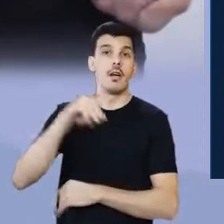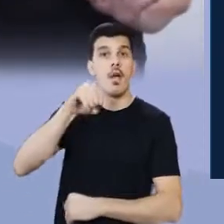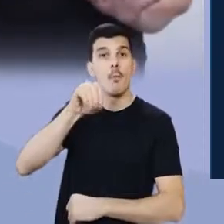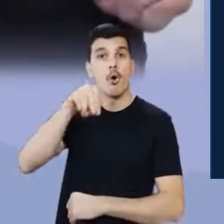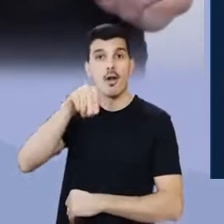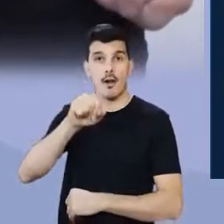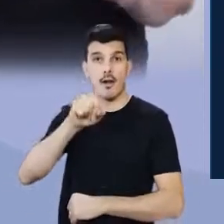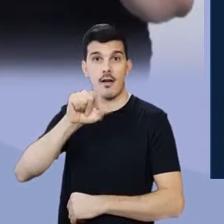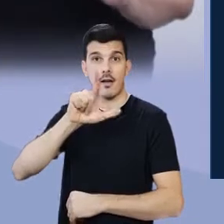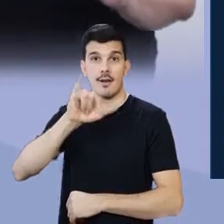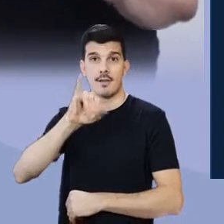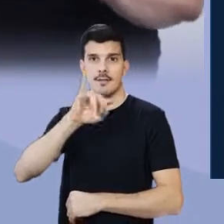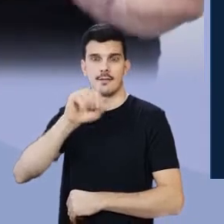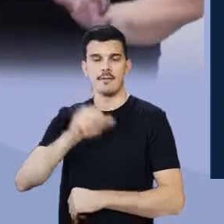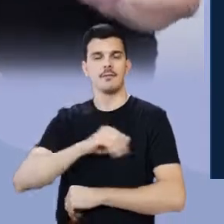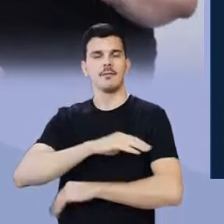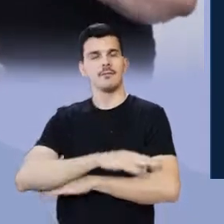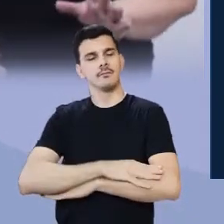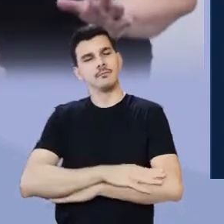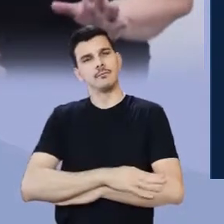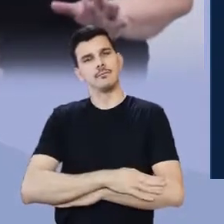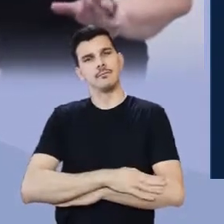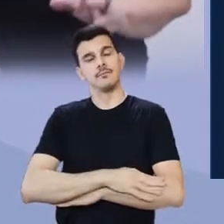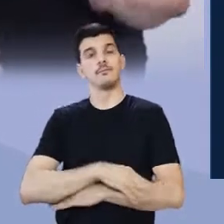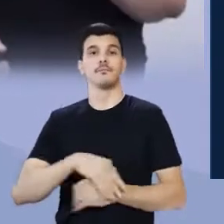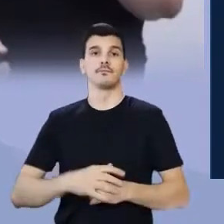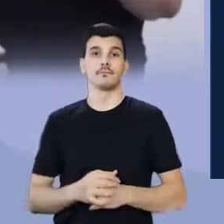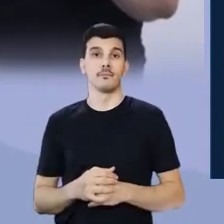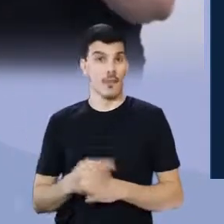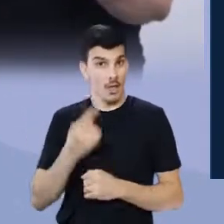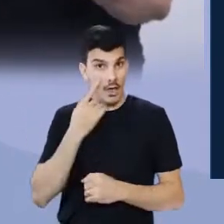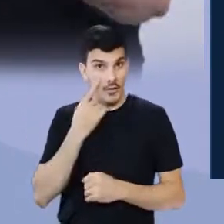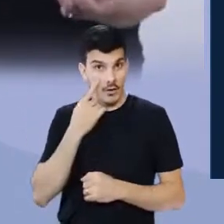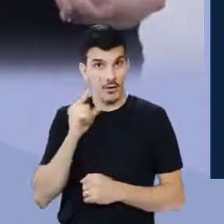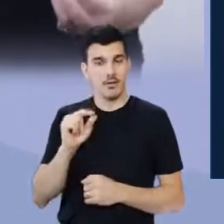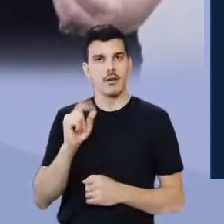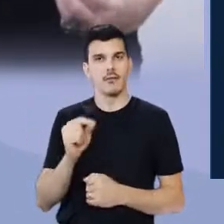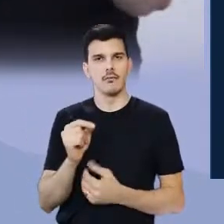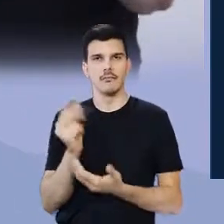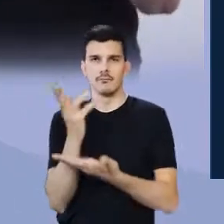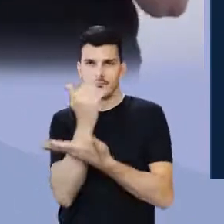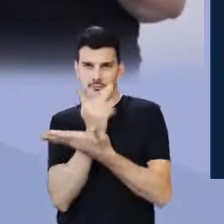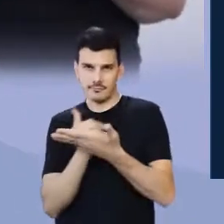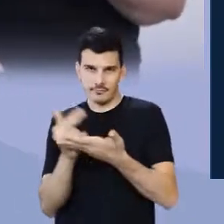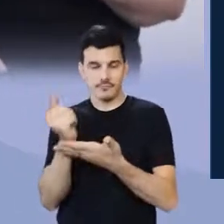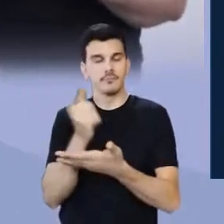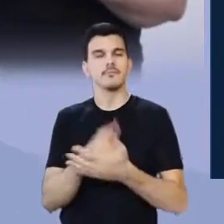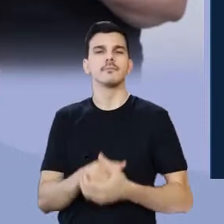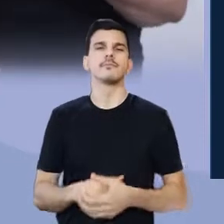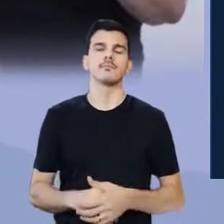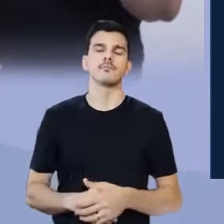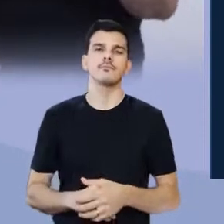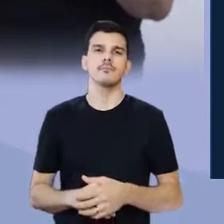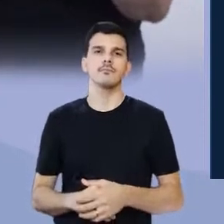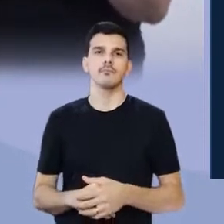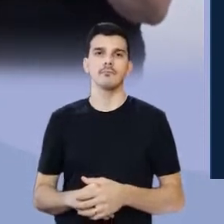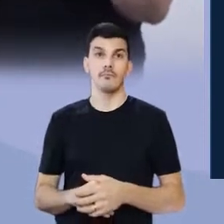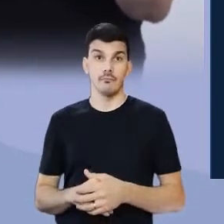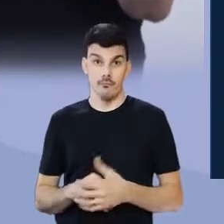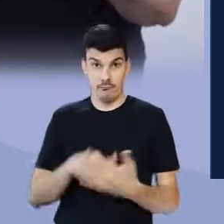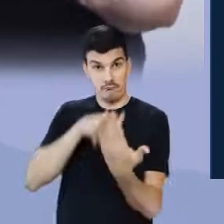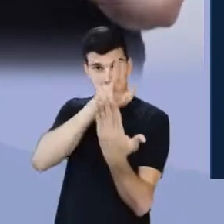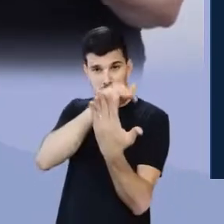adoram criar a partir dela. Quando você pega a obra do Leonardo da Vinci, obra